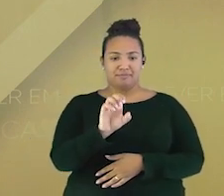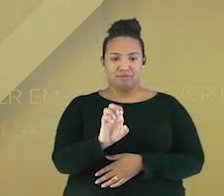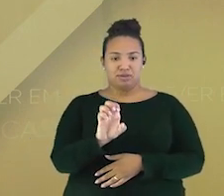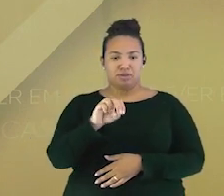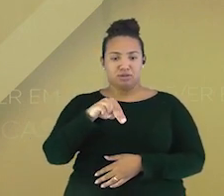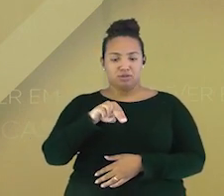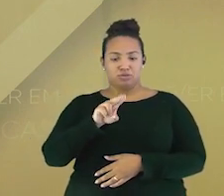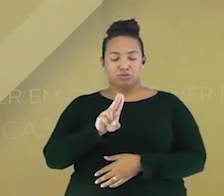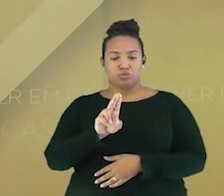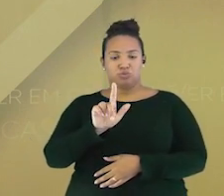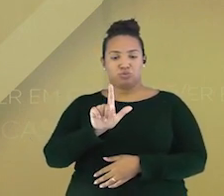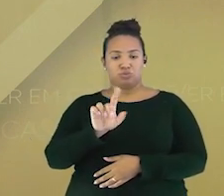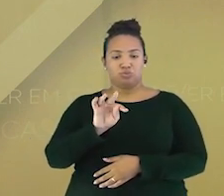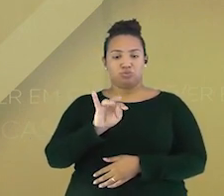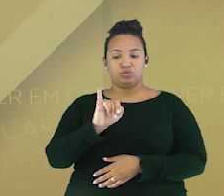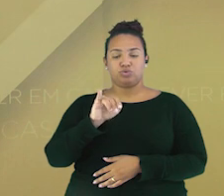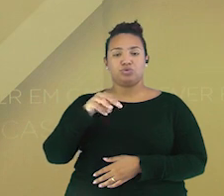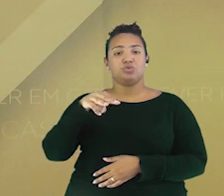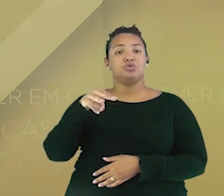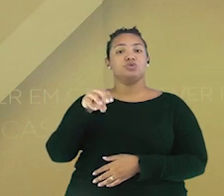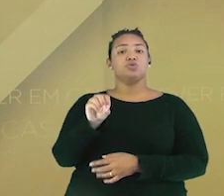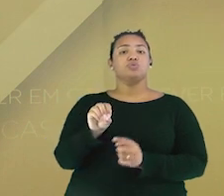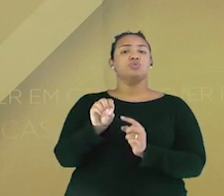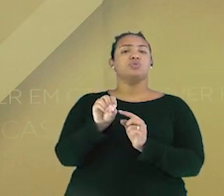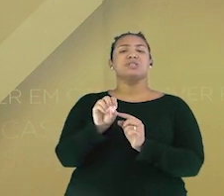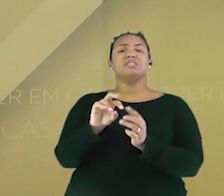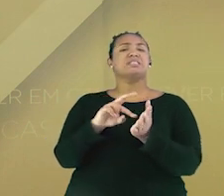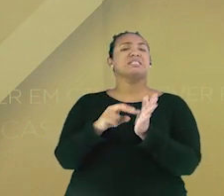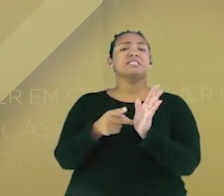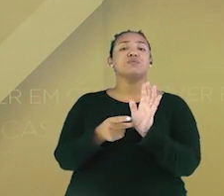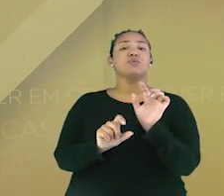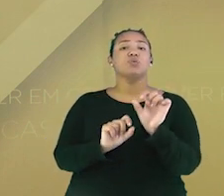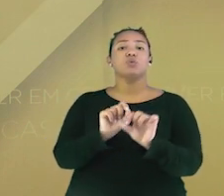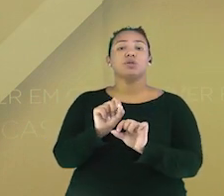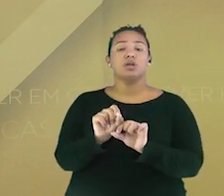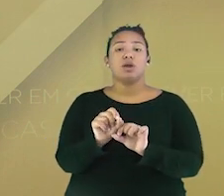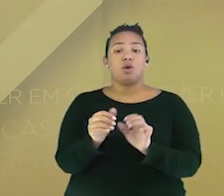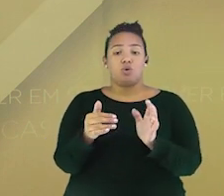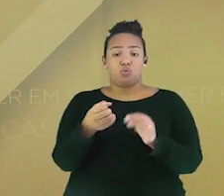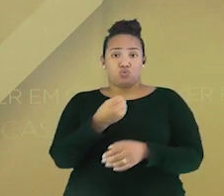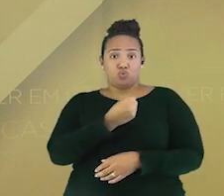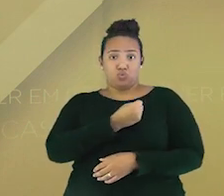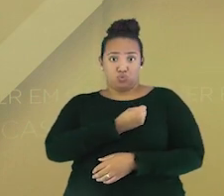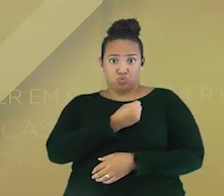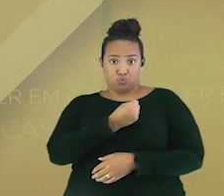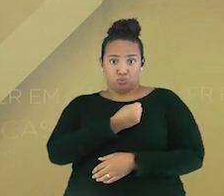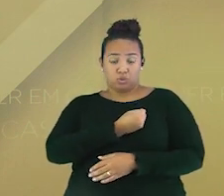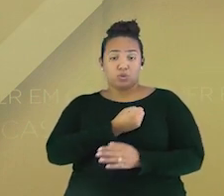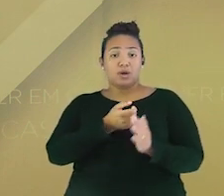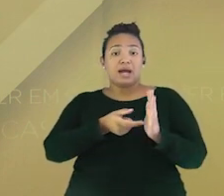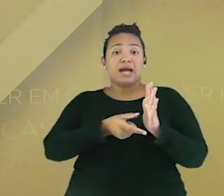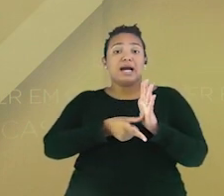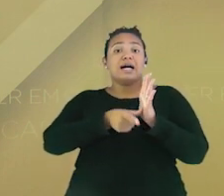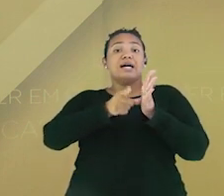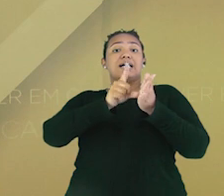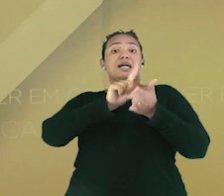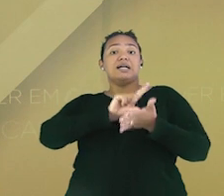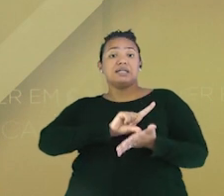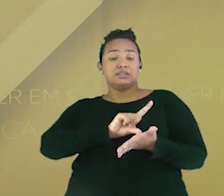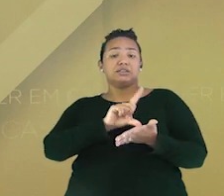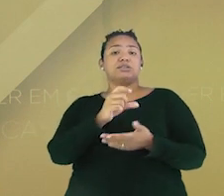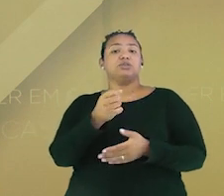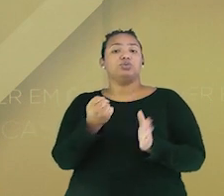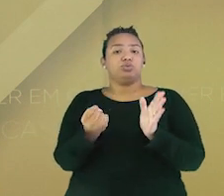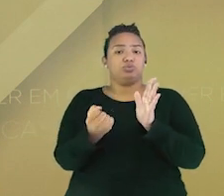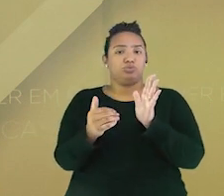O que isso quer dizer? Essa palavra penúltimo significa que é o número ou elemento que está antes do último.